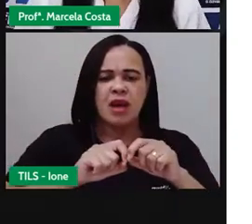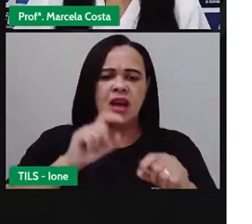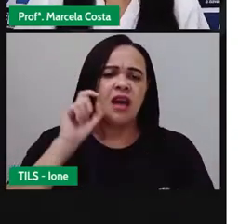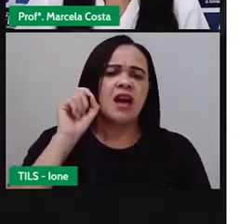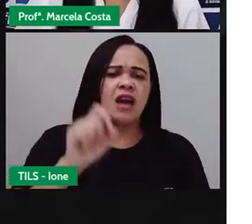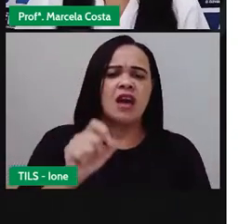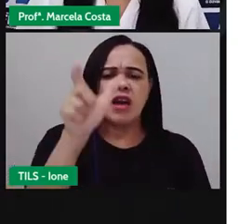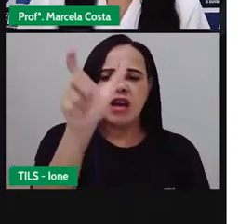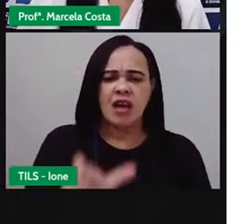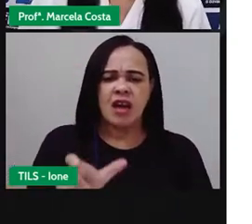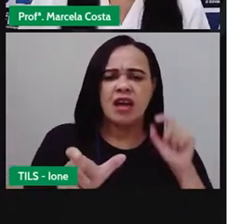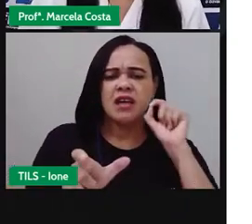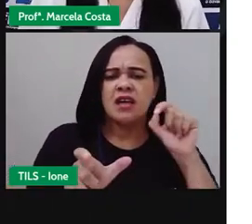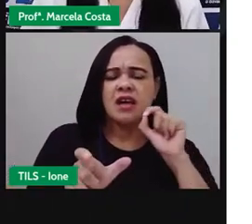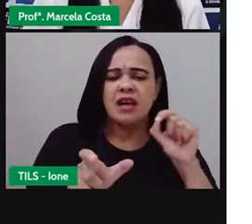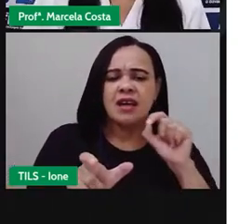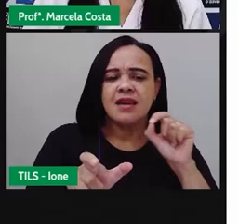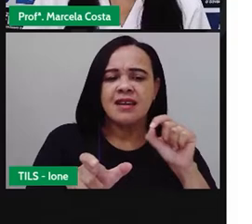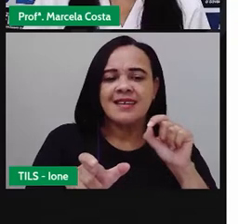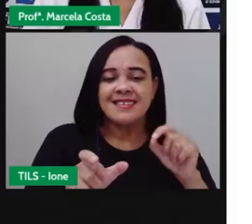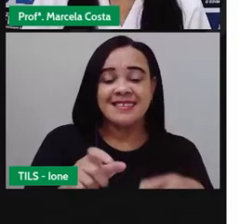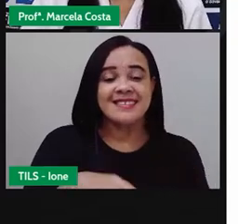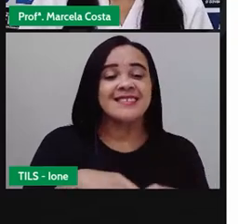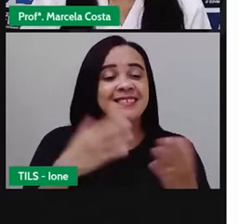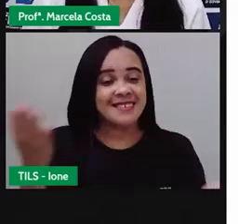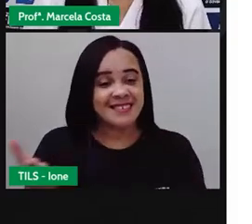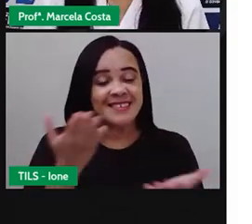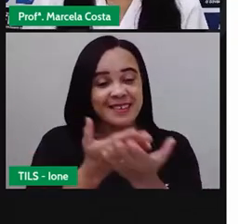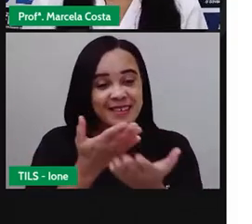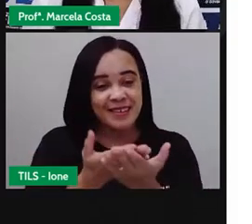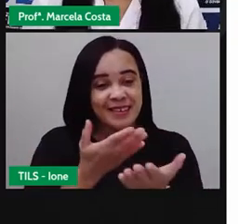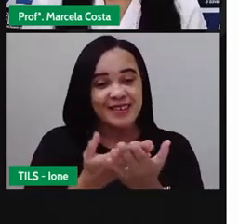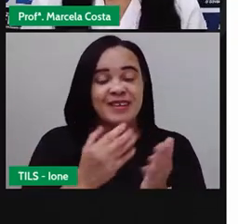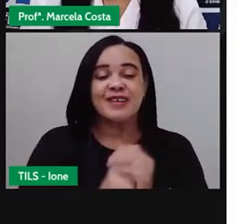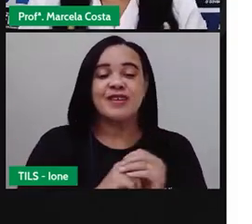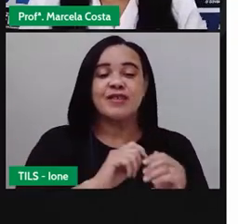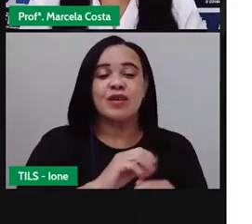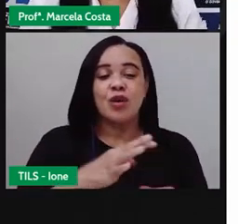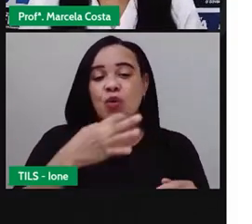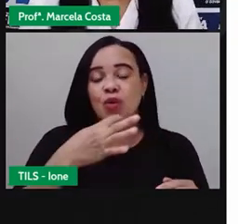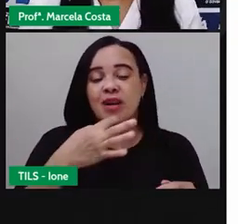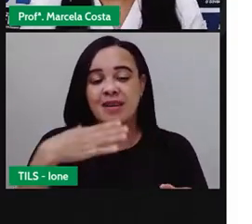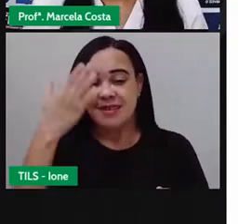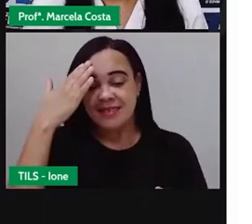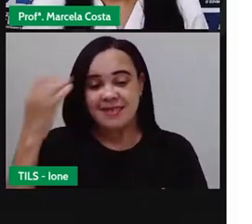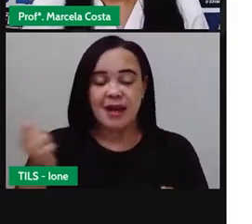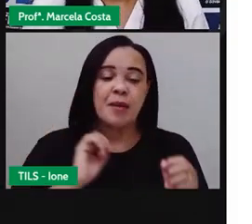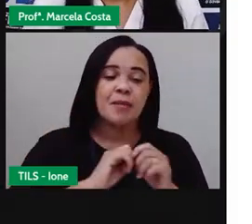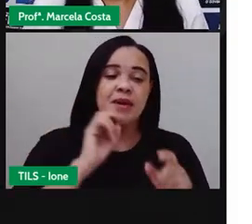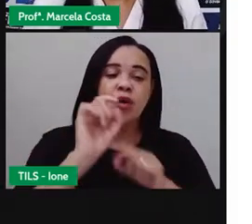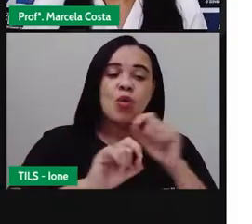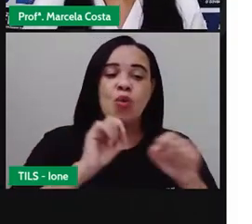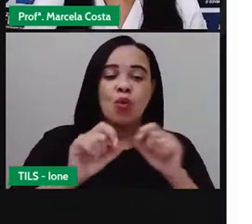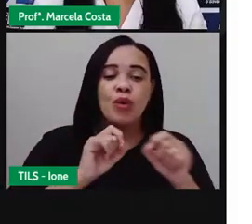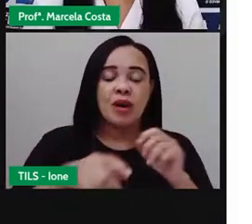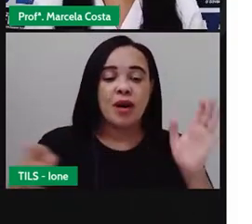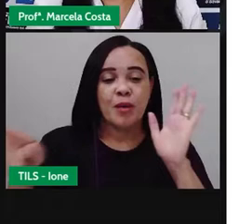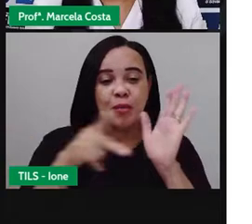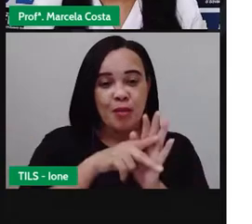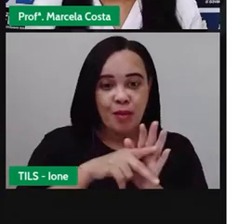Com essa aula, você vai aprender a identificar aspectos próprios do seu crescimento,